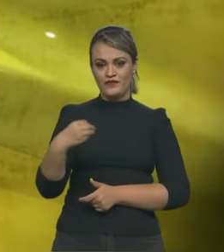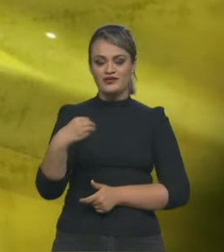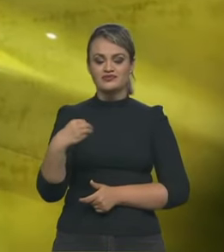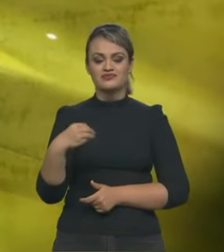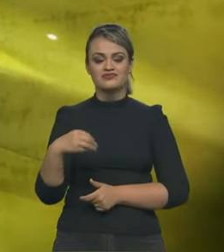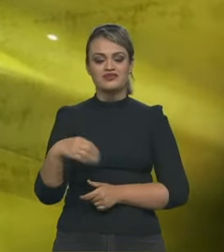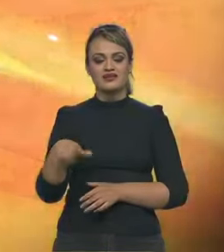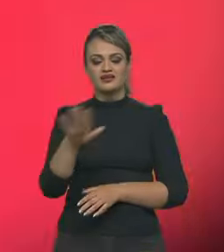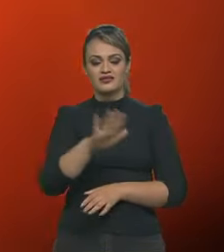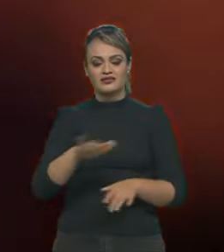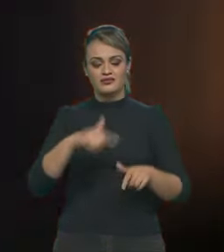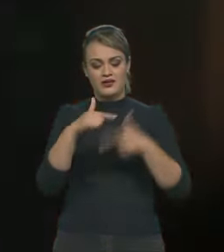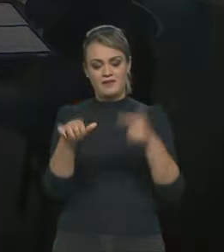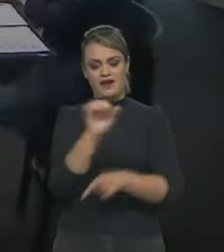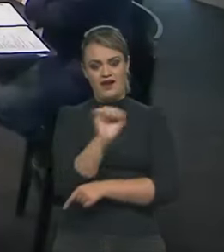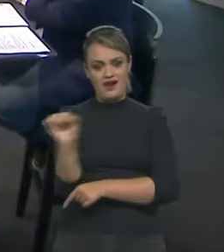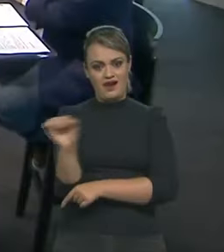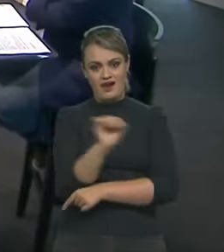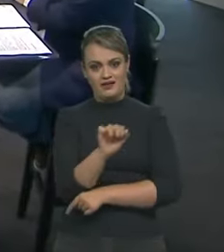pistas.